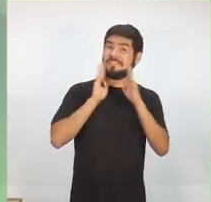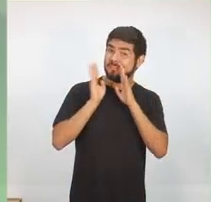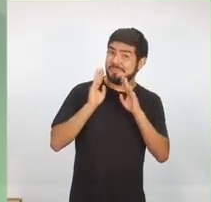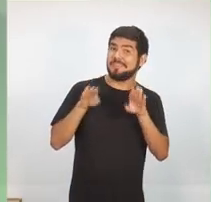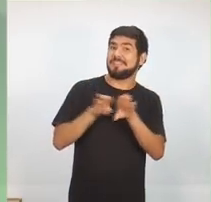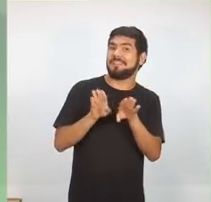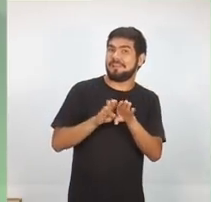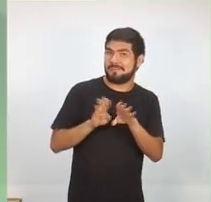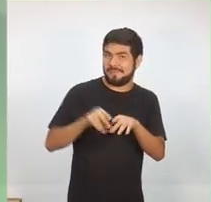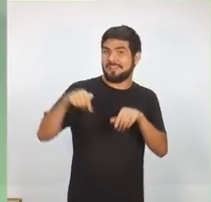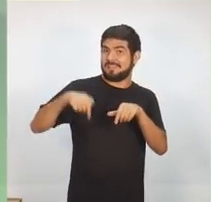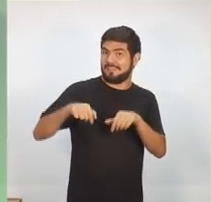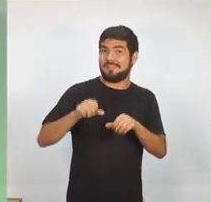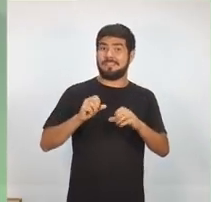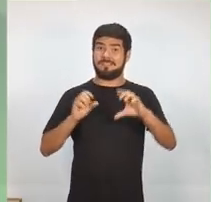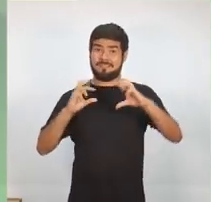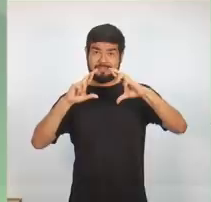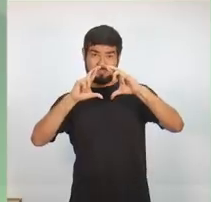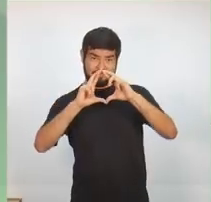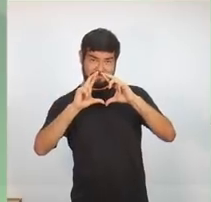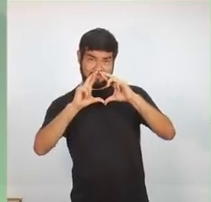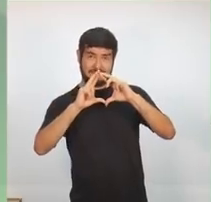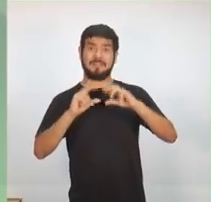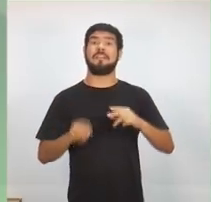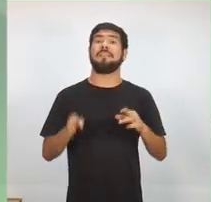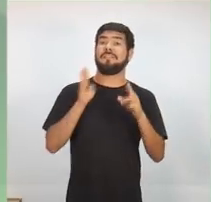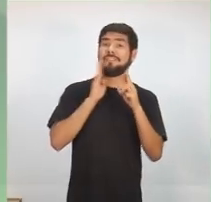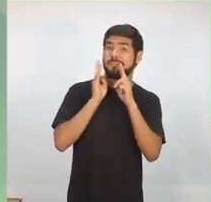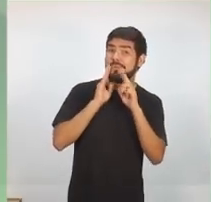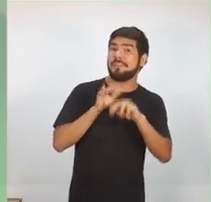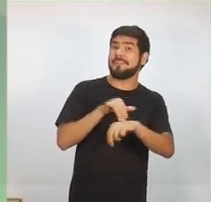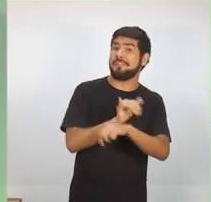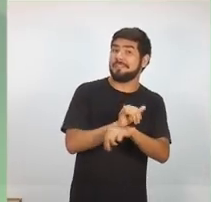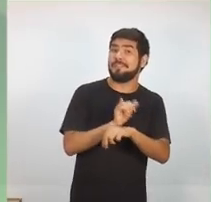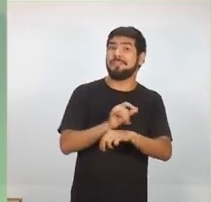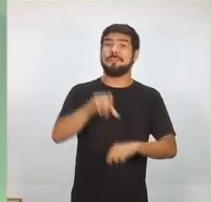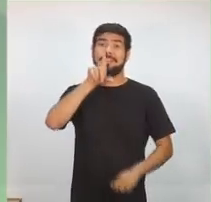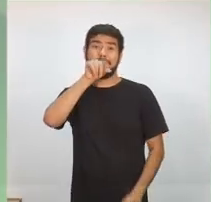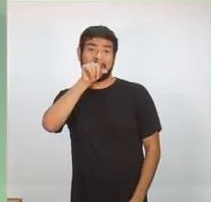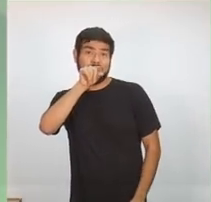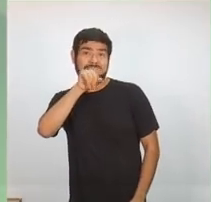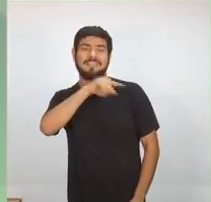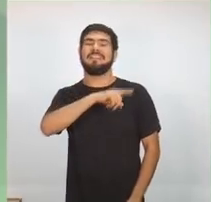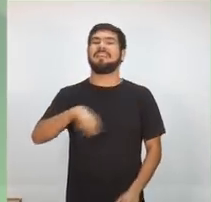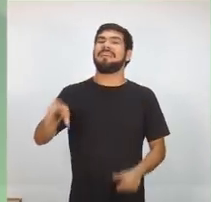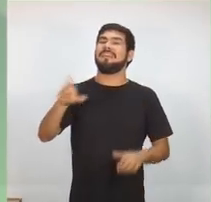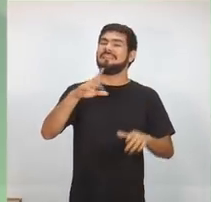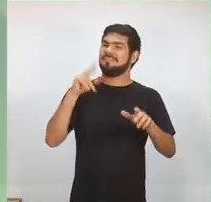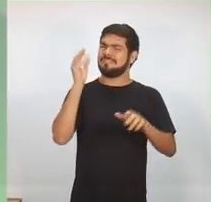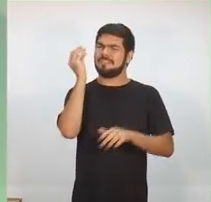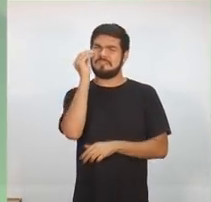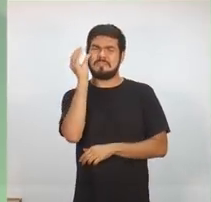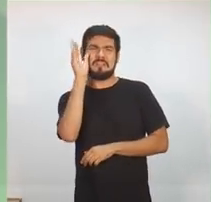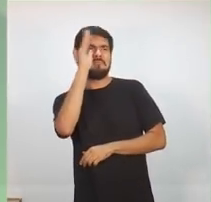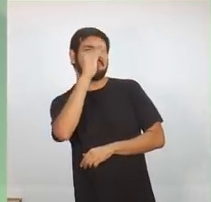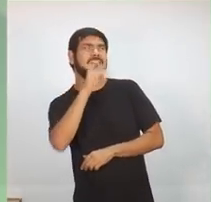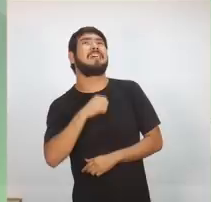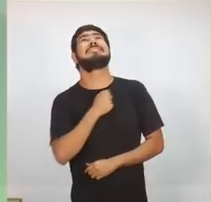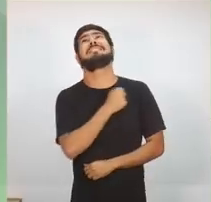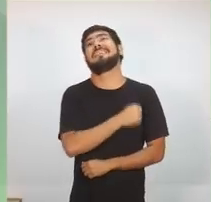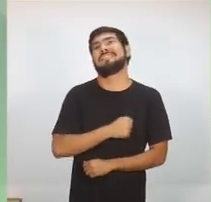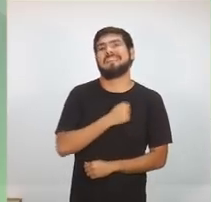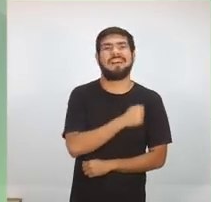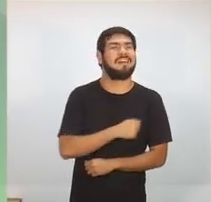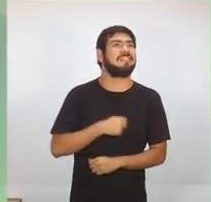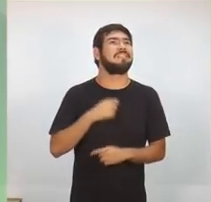sociais, pelo Facebook, pelo YouTube e pelo Twitter. São meios que a gente encontrou para você que está aí do outro lado e que hoje está com saudade porque não